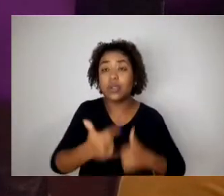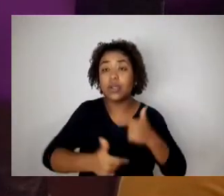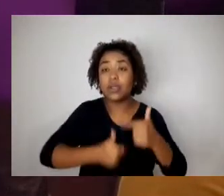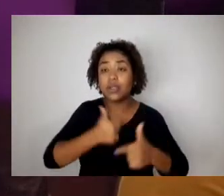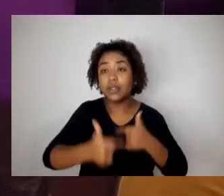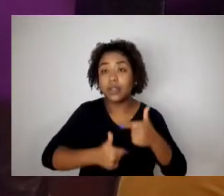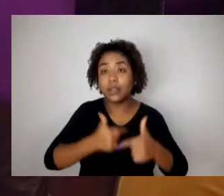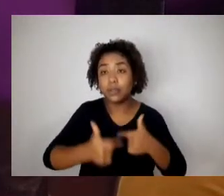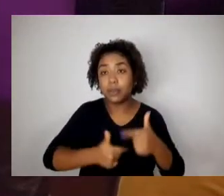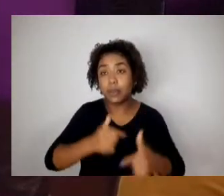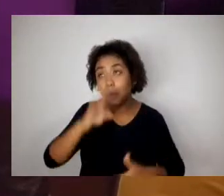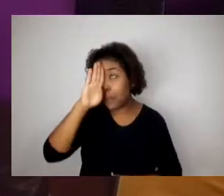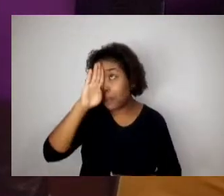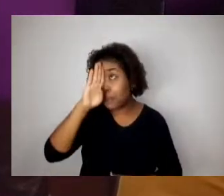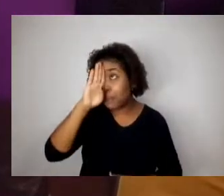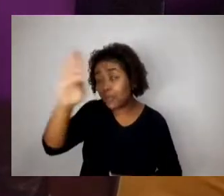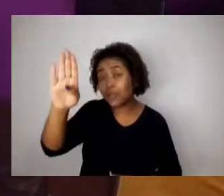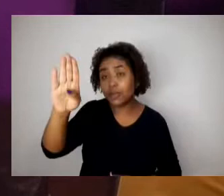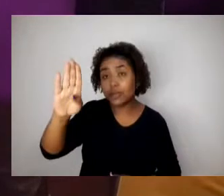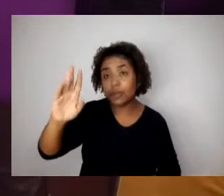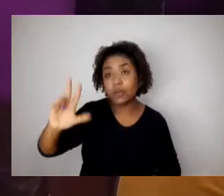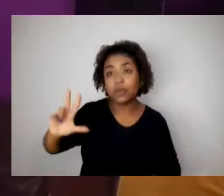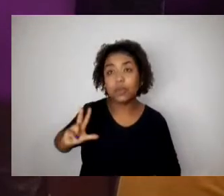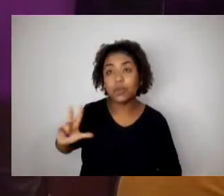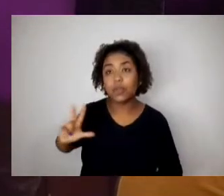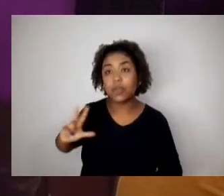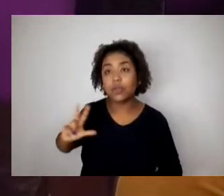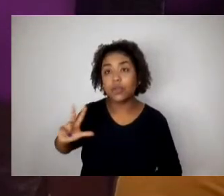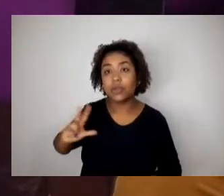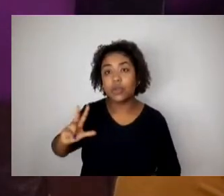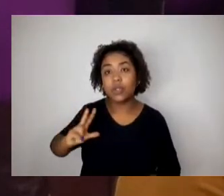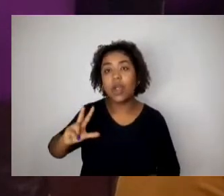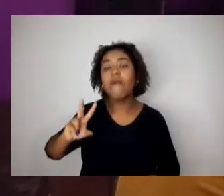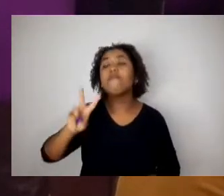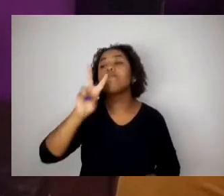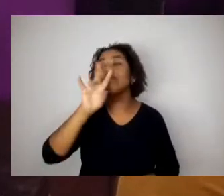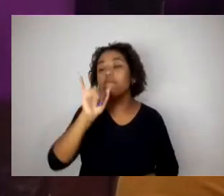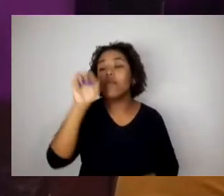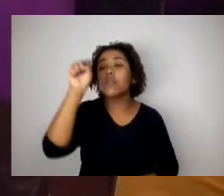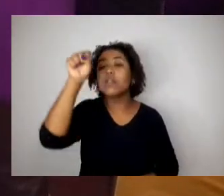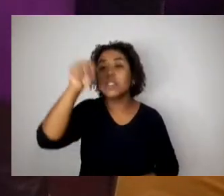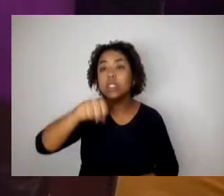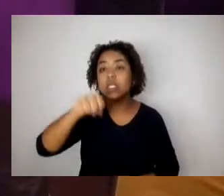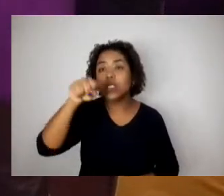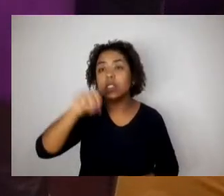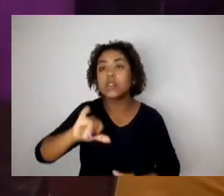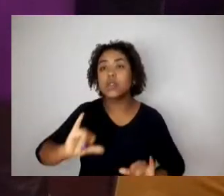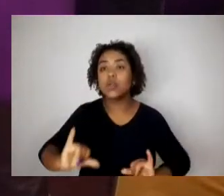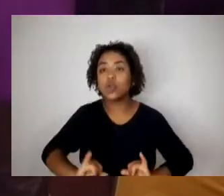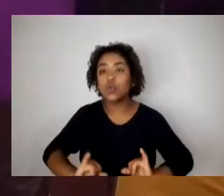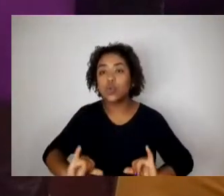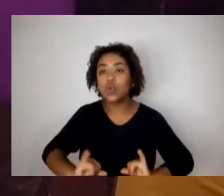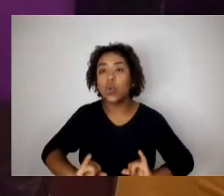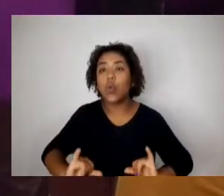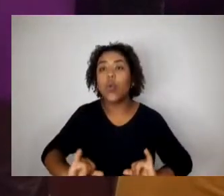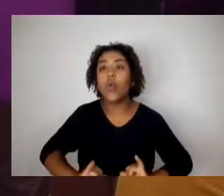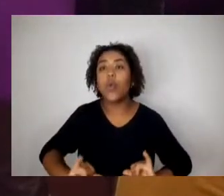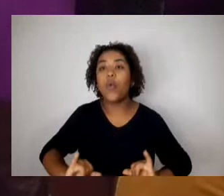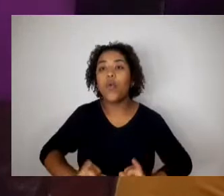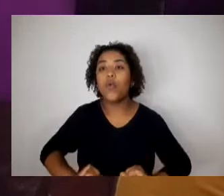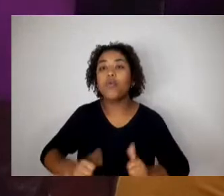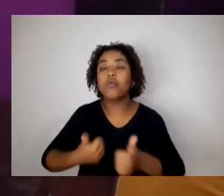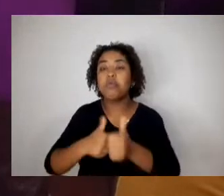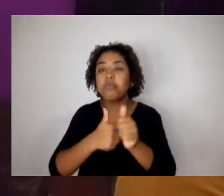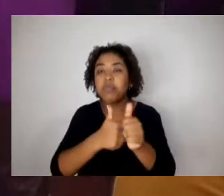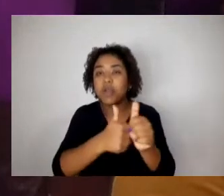rede privada, vão ter, sim, vão sofrer perseguição com relação a isso. E eu vou dizer, teve